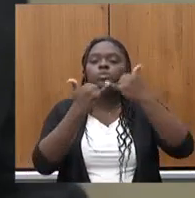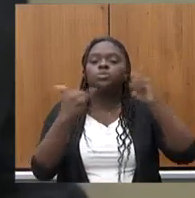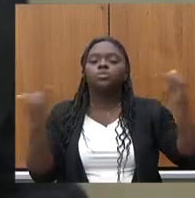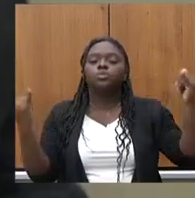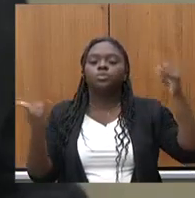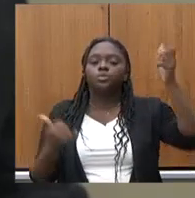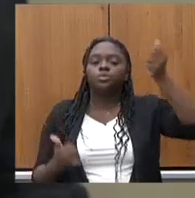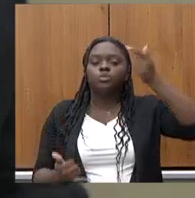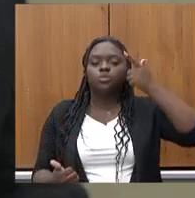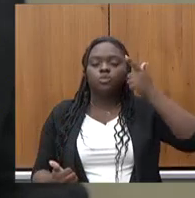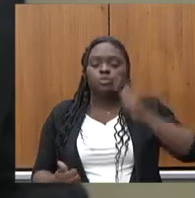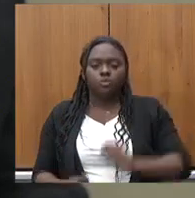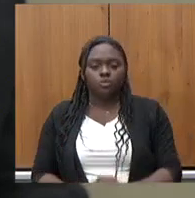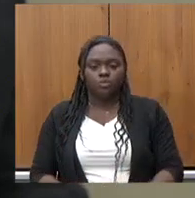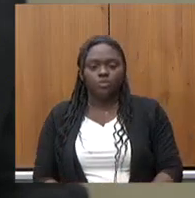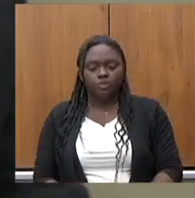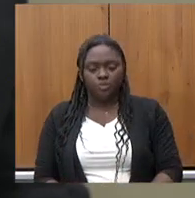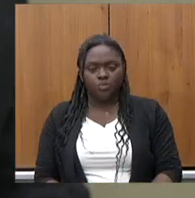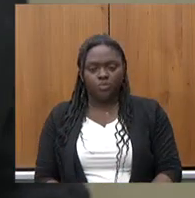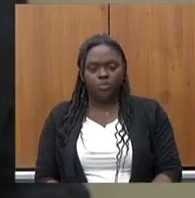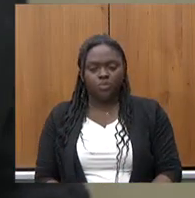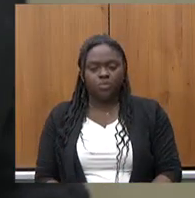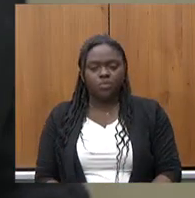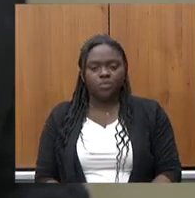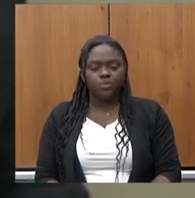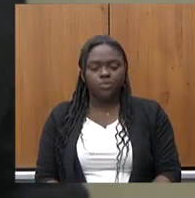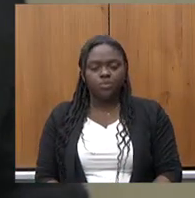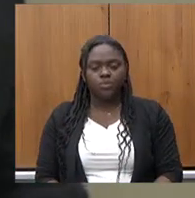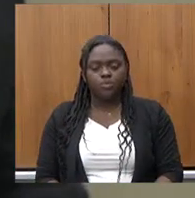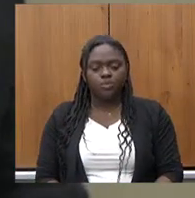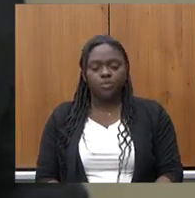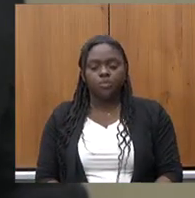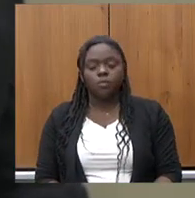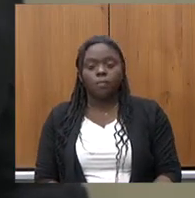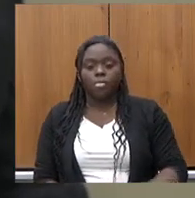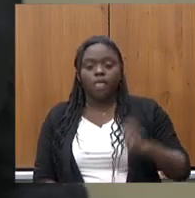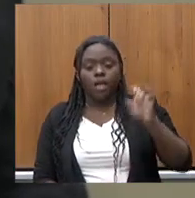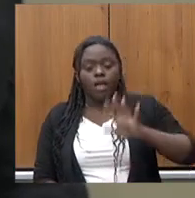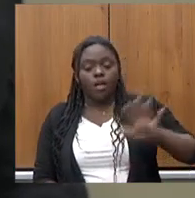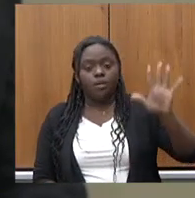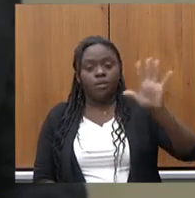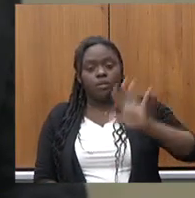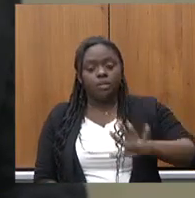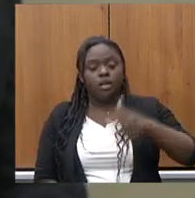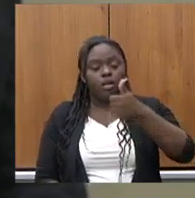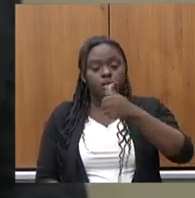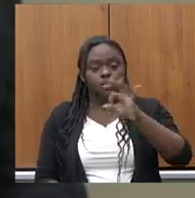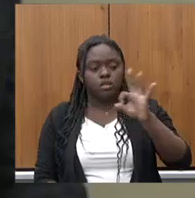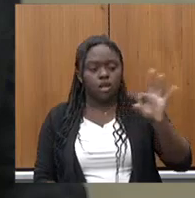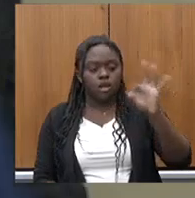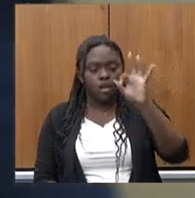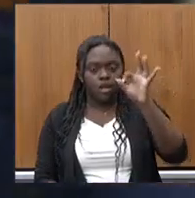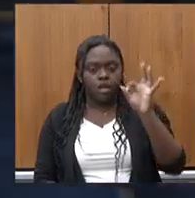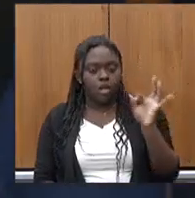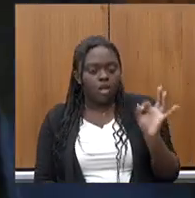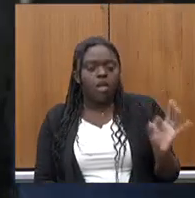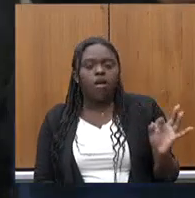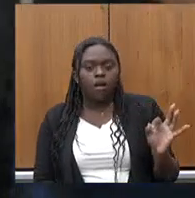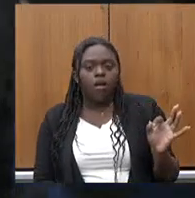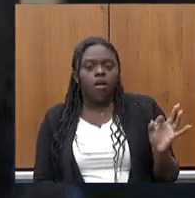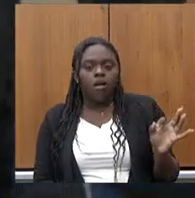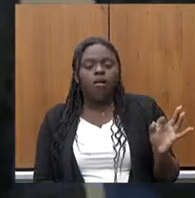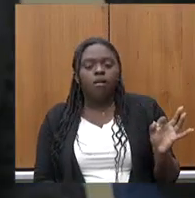de energia solar. Então, é um estado 100% aderido a essa tendência,